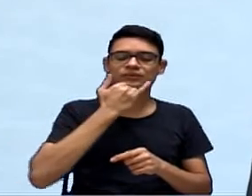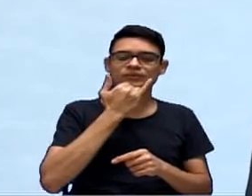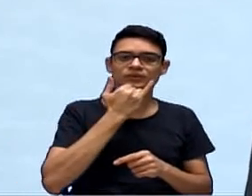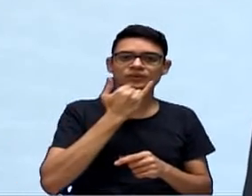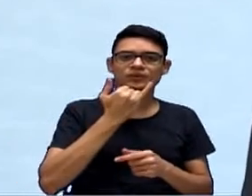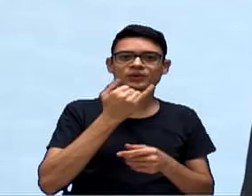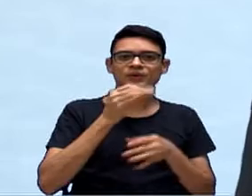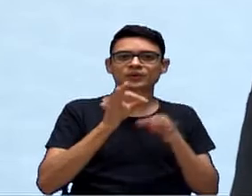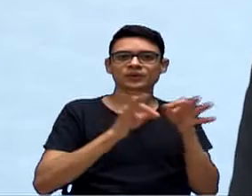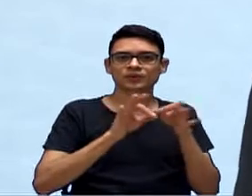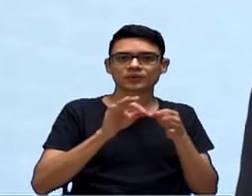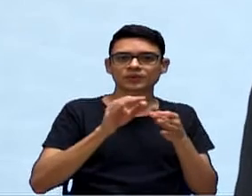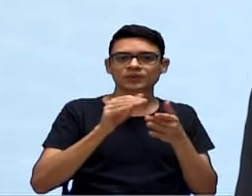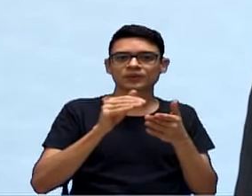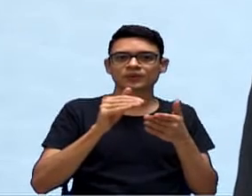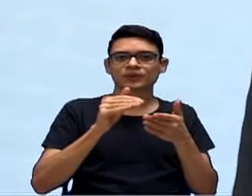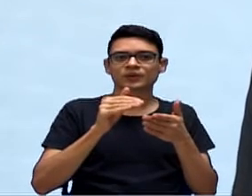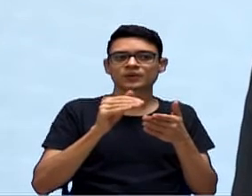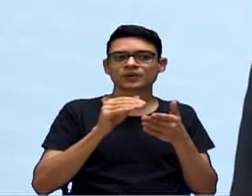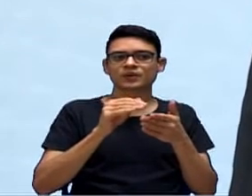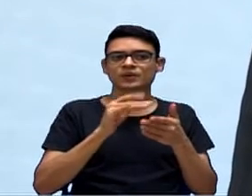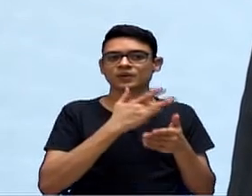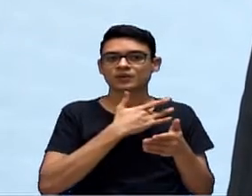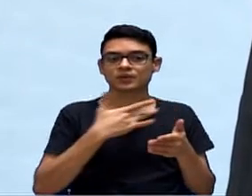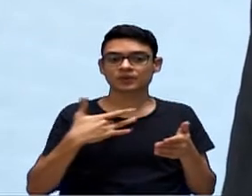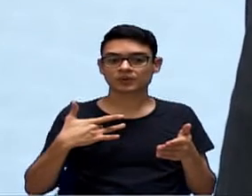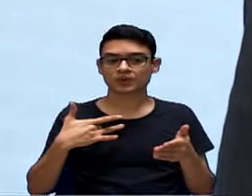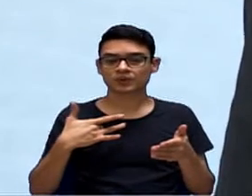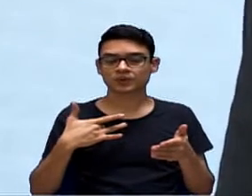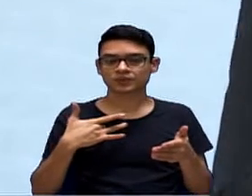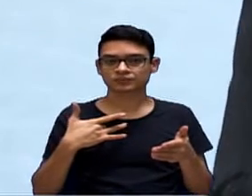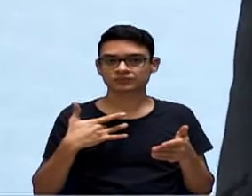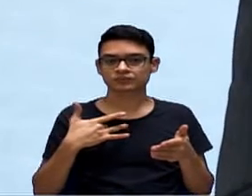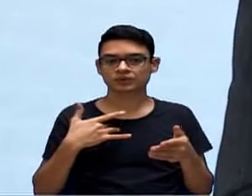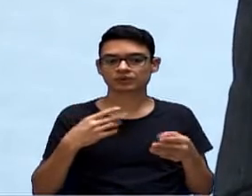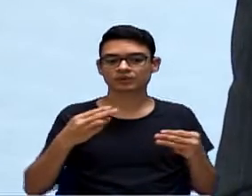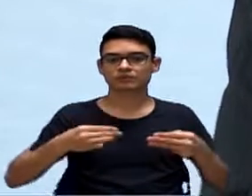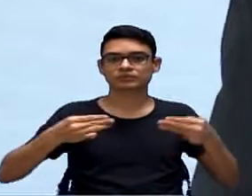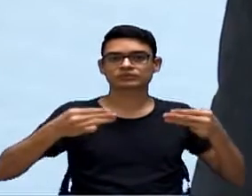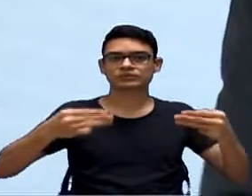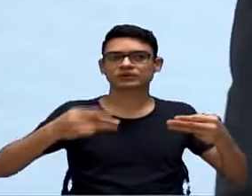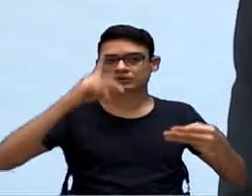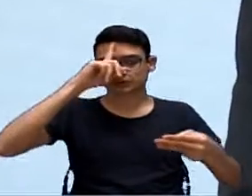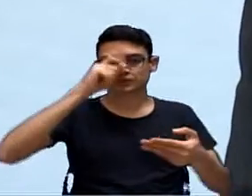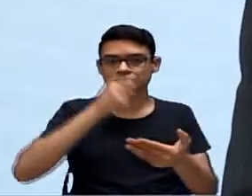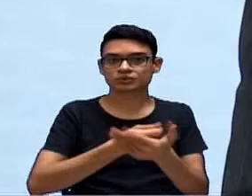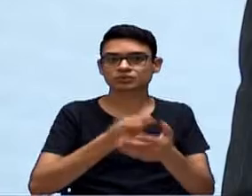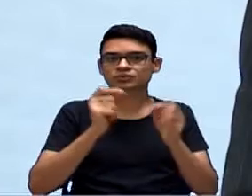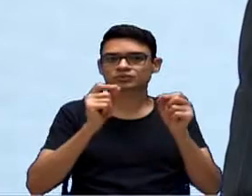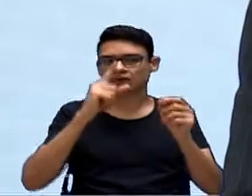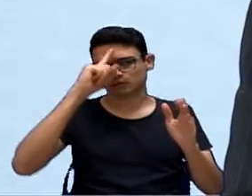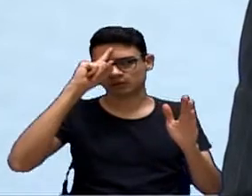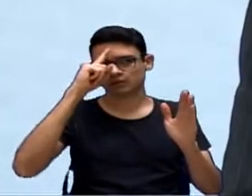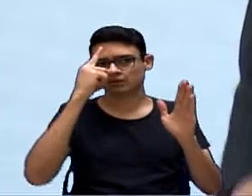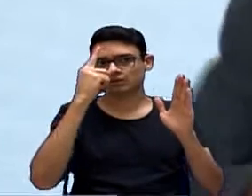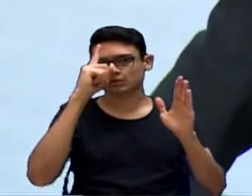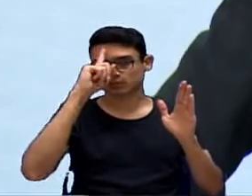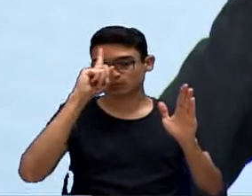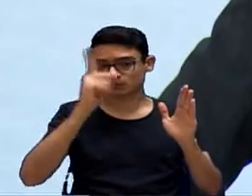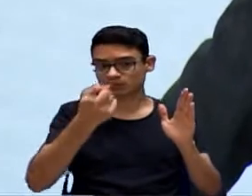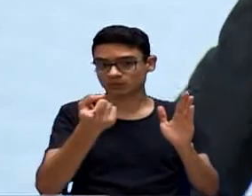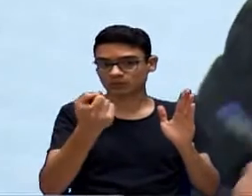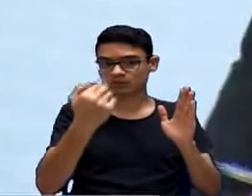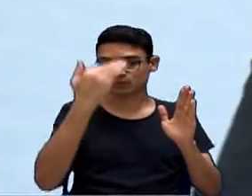de Operarização da vacina contra a Covid-19, mas estabelece o que nós já tínhamos colocado no projeto, vereador.